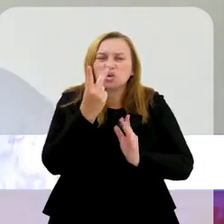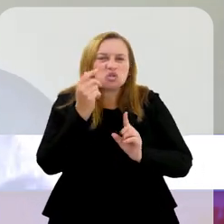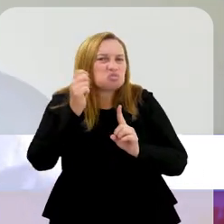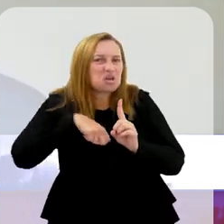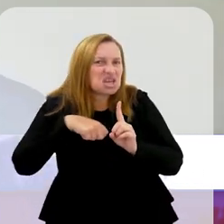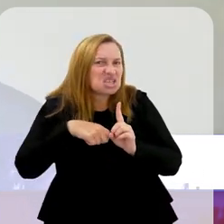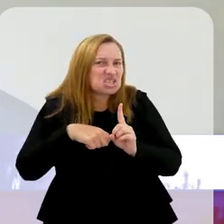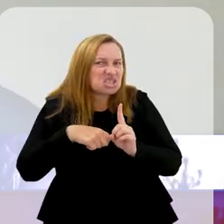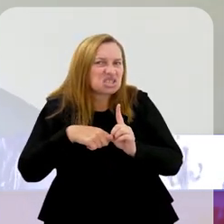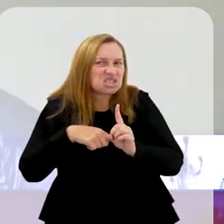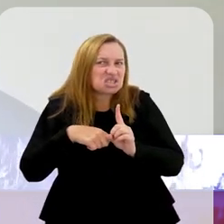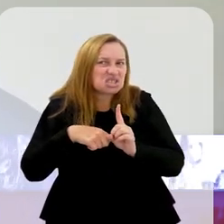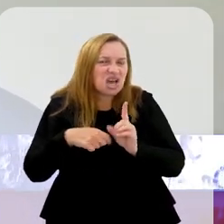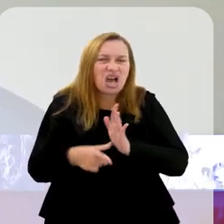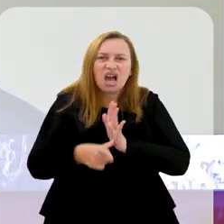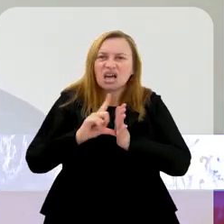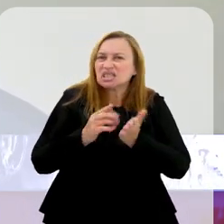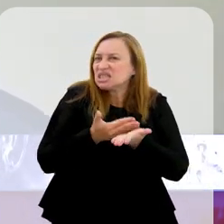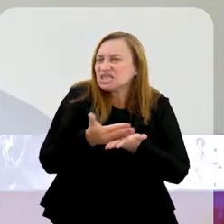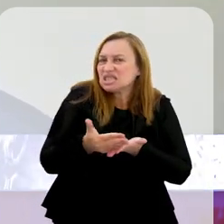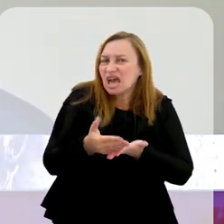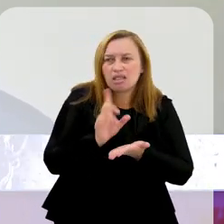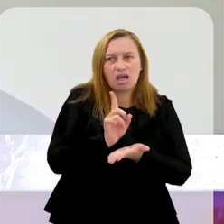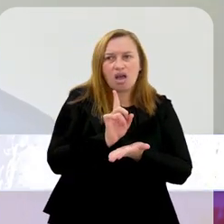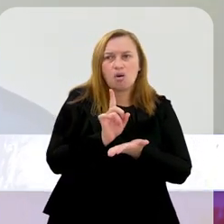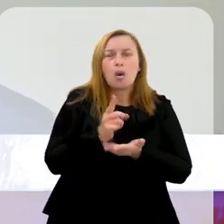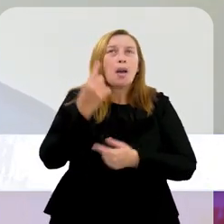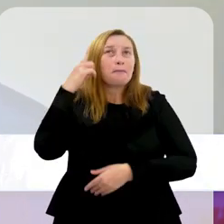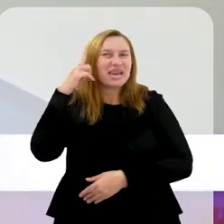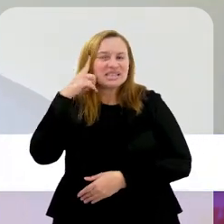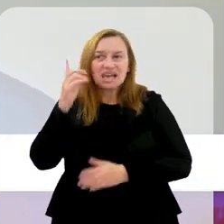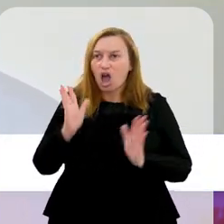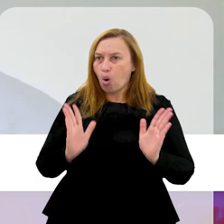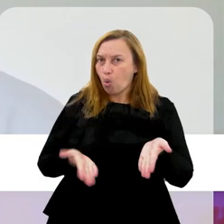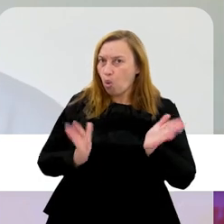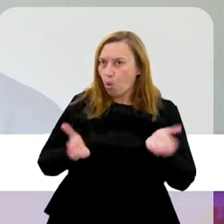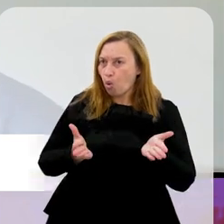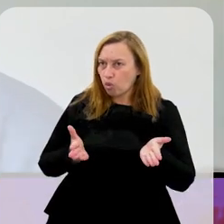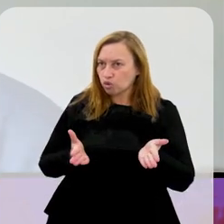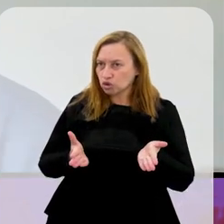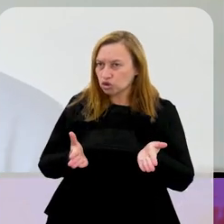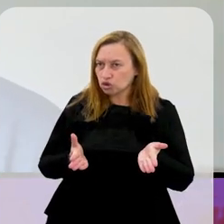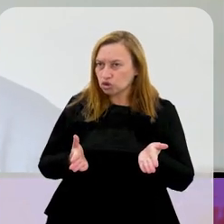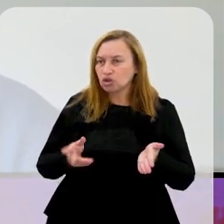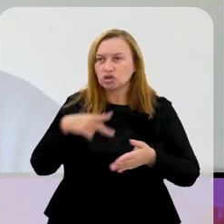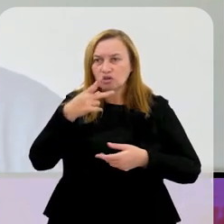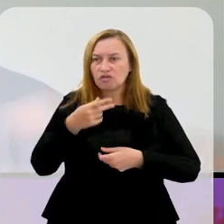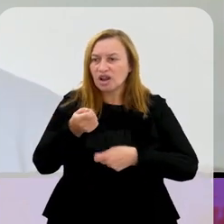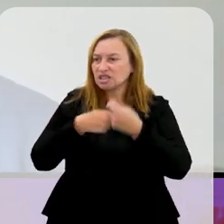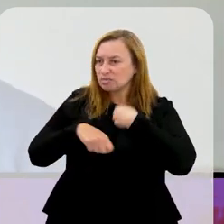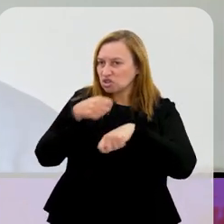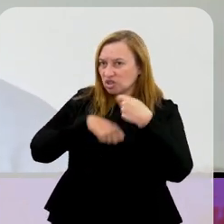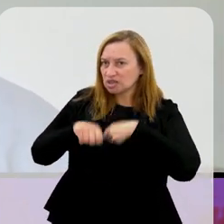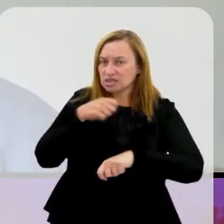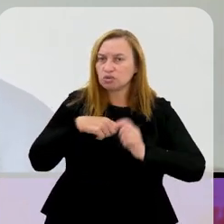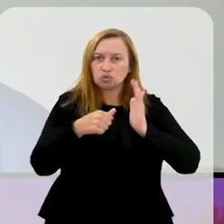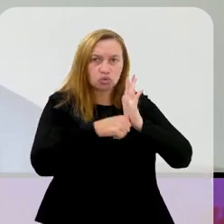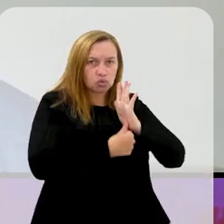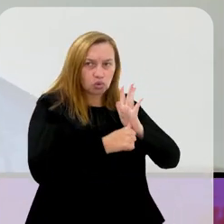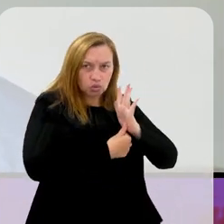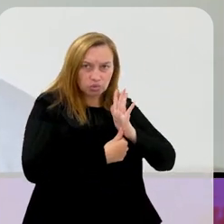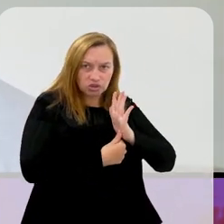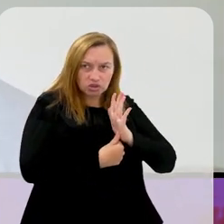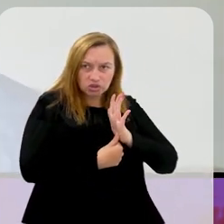com dois meses de antecedência apenas para o evento começar. Se a gente começar a pensar hoje, a gente que eu digo, são os dirigentes do